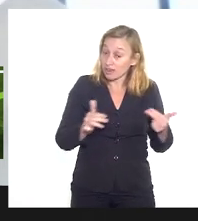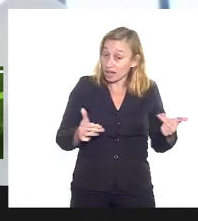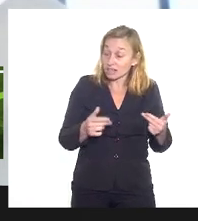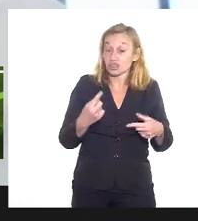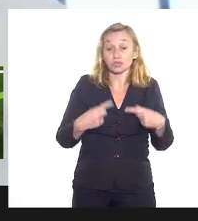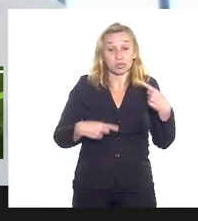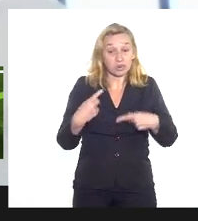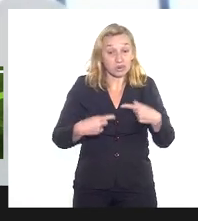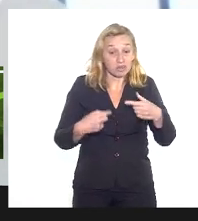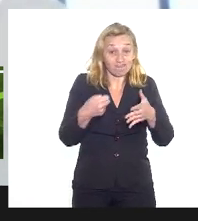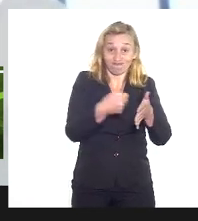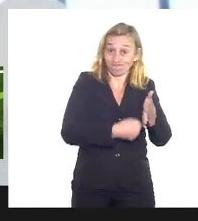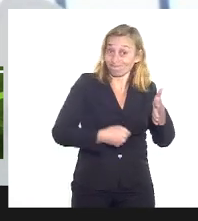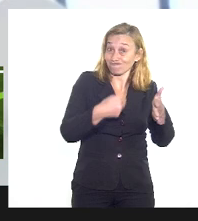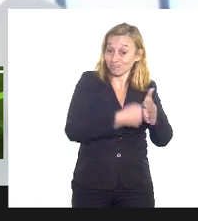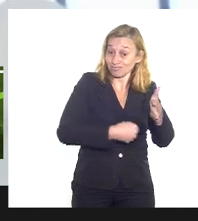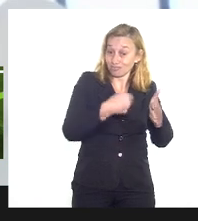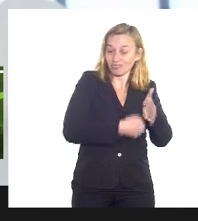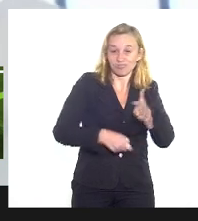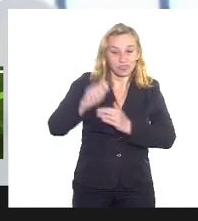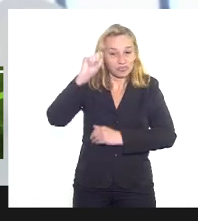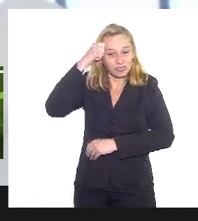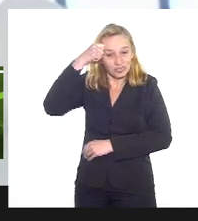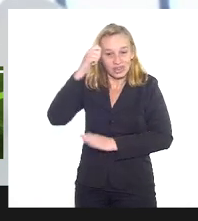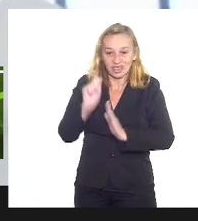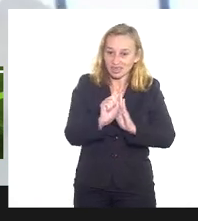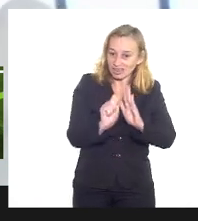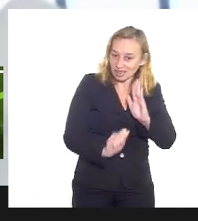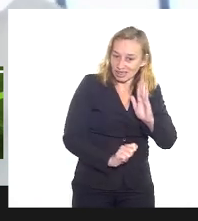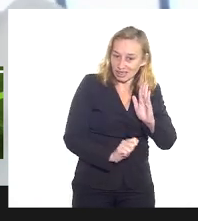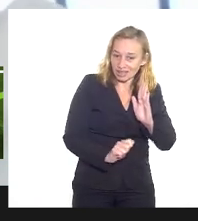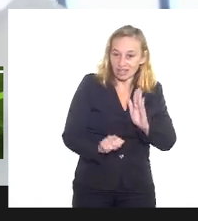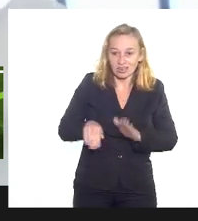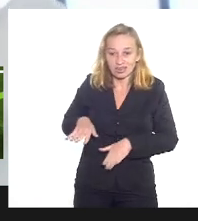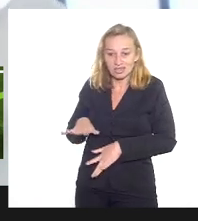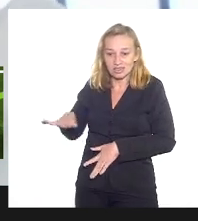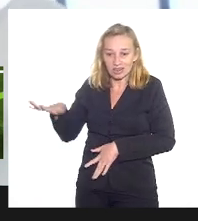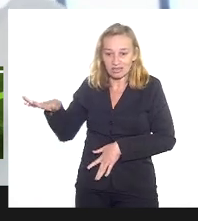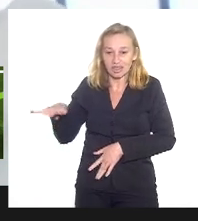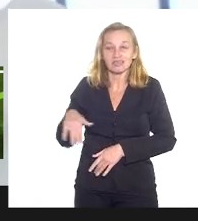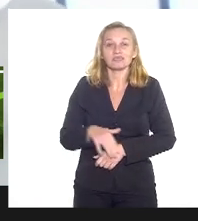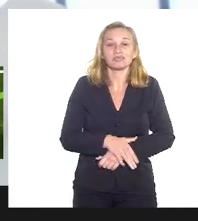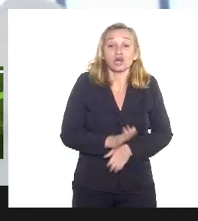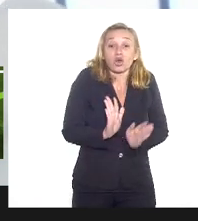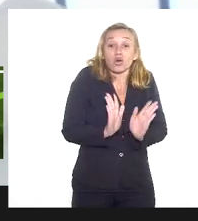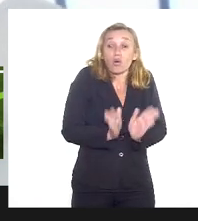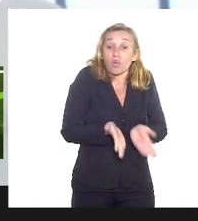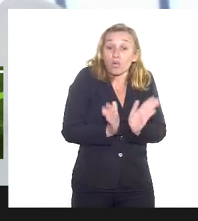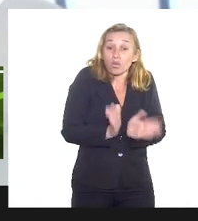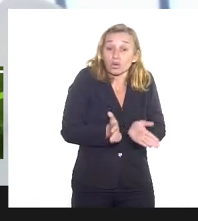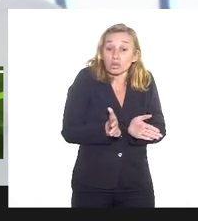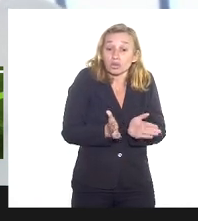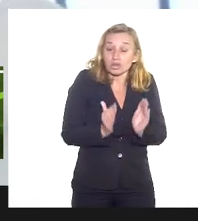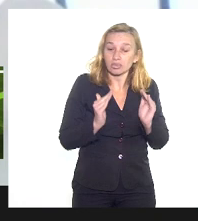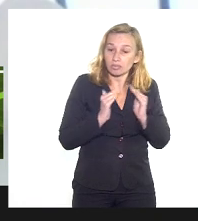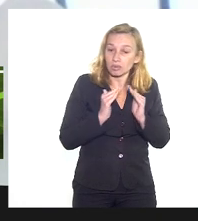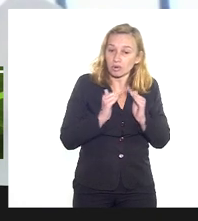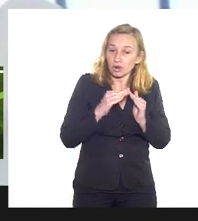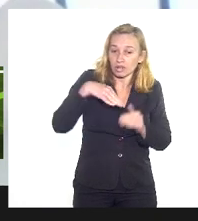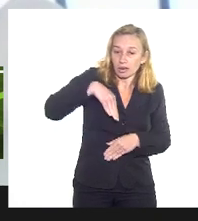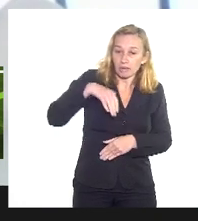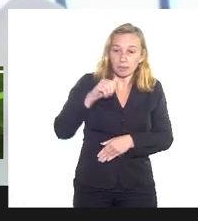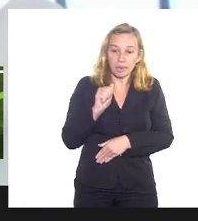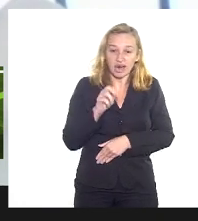militante ativista negra de terreiro periférica hoje moro em Maricá em